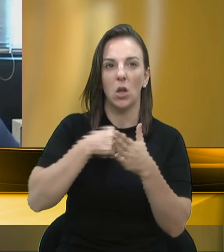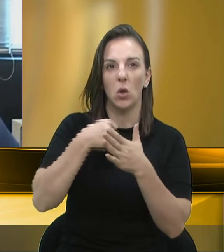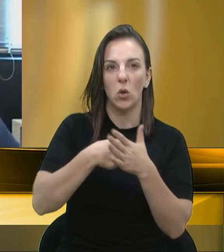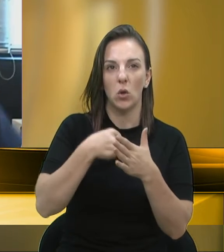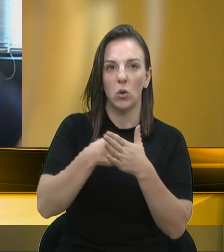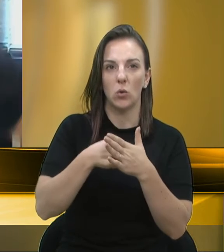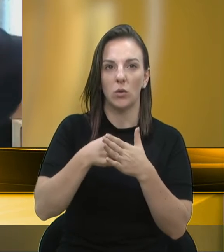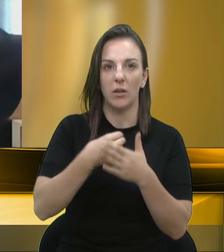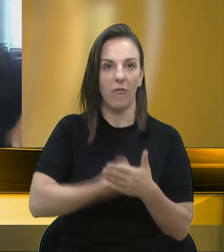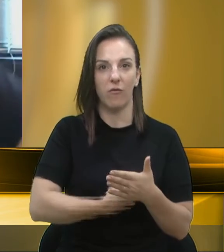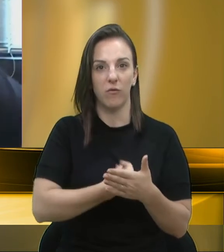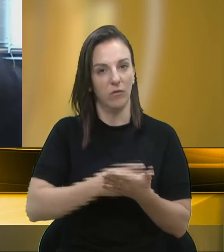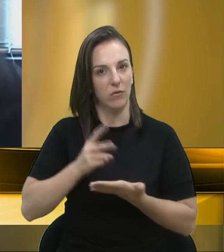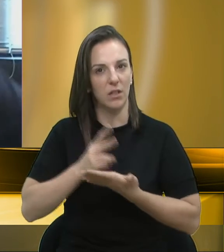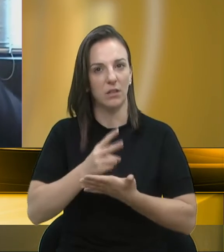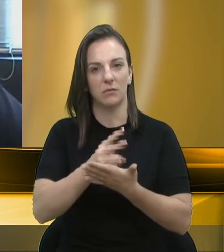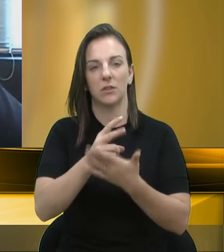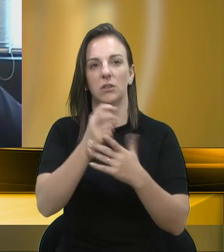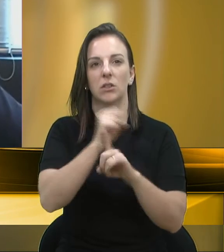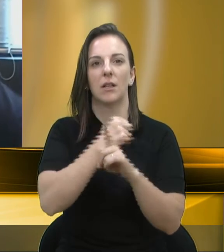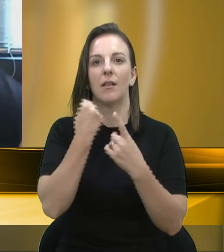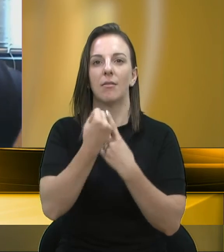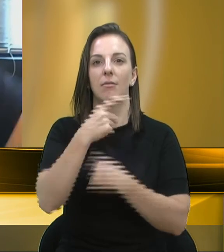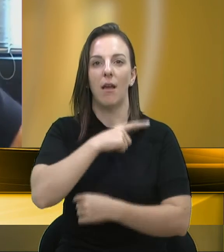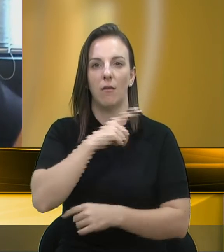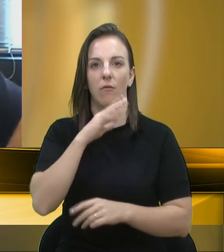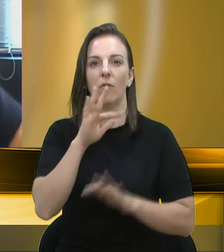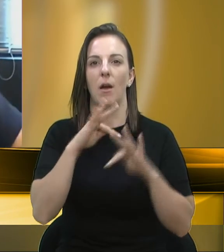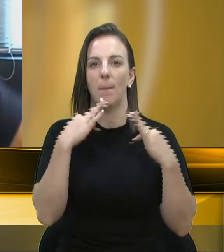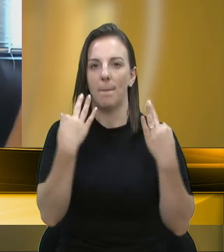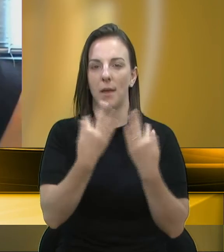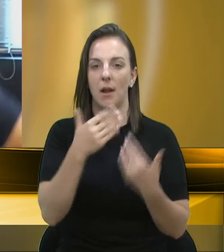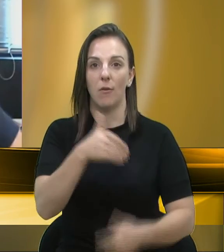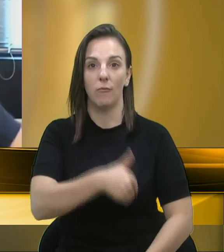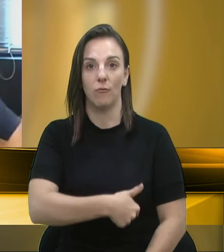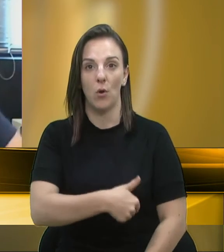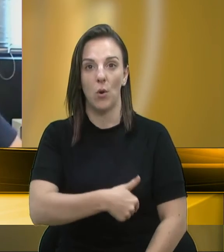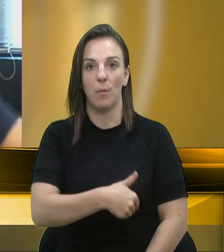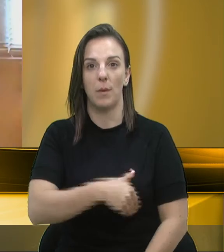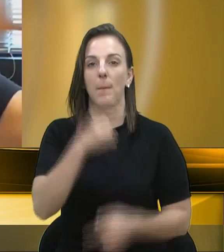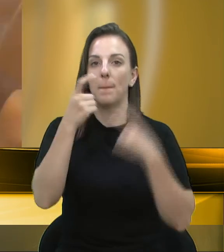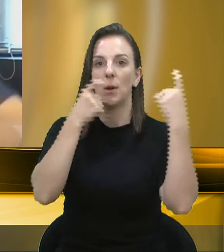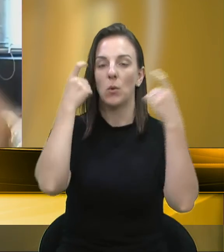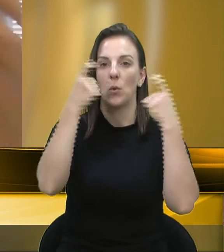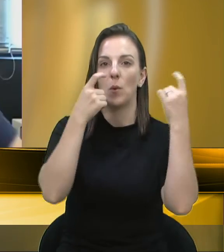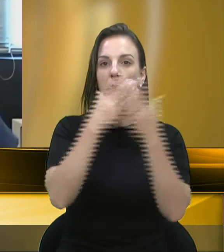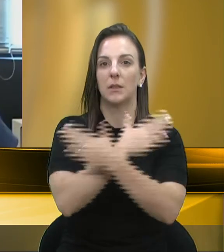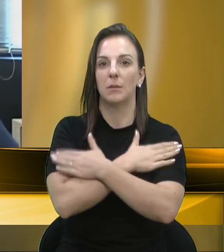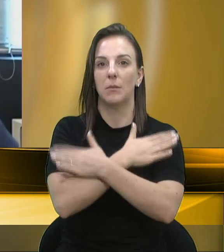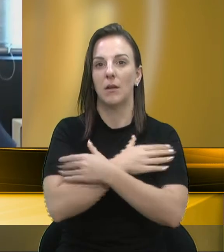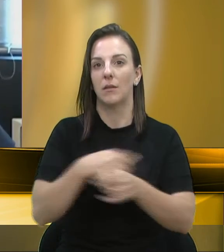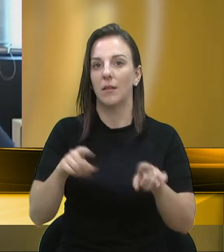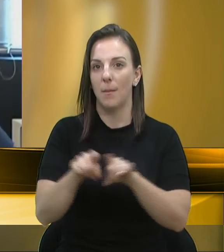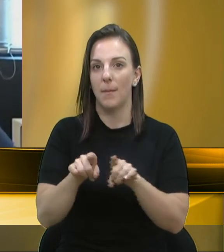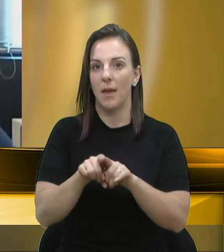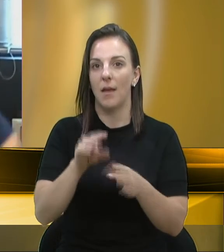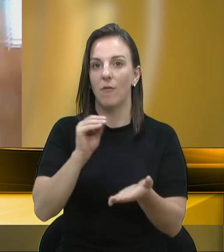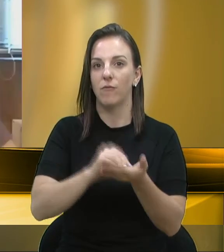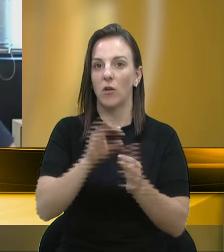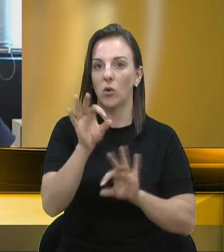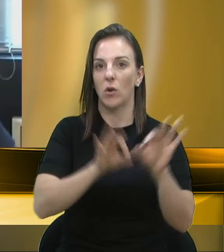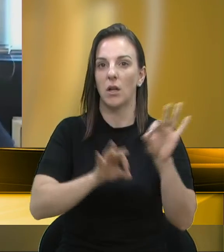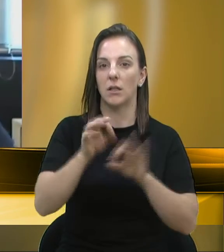da sociedade. Tem famílias passando fome, nós precisamos nos preocupar com o desemprego também, com a desordem econômica do país.